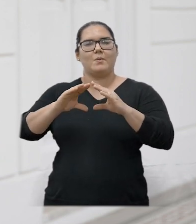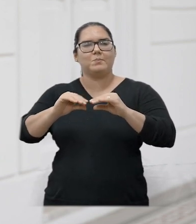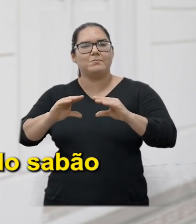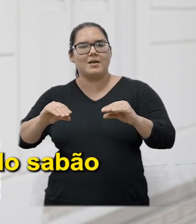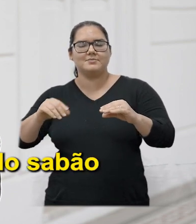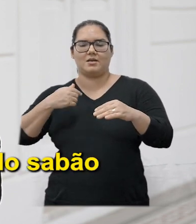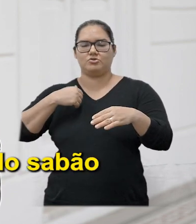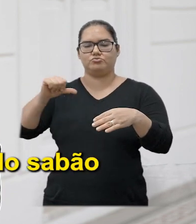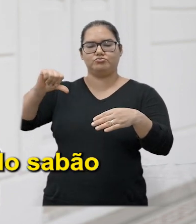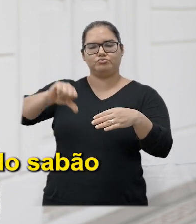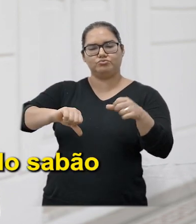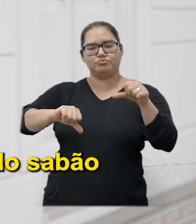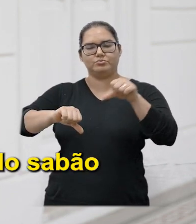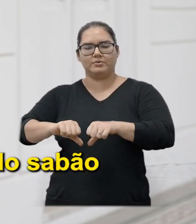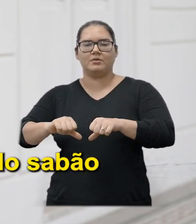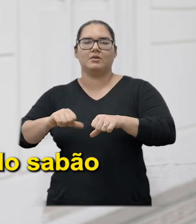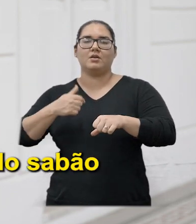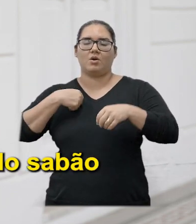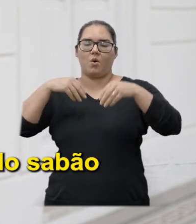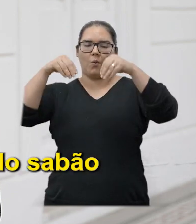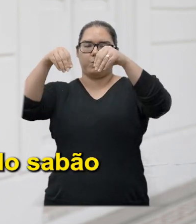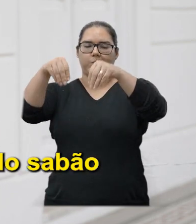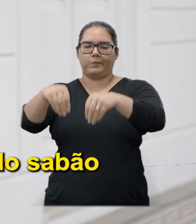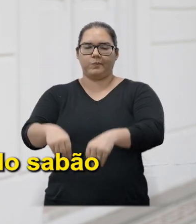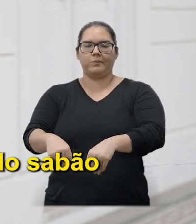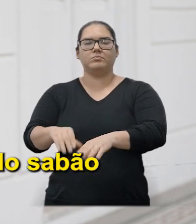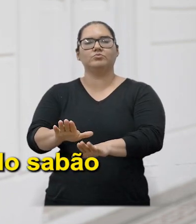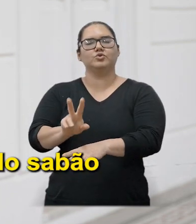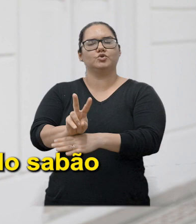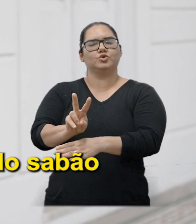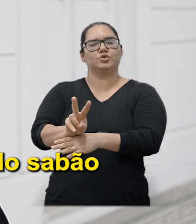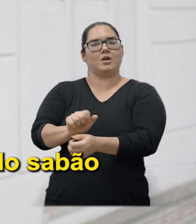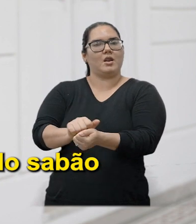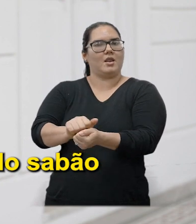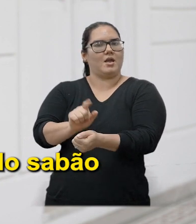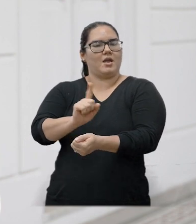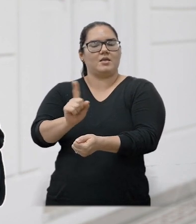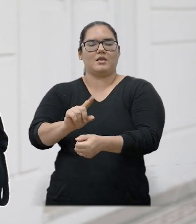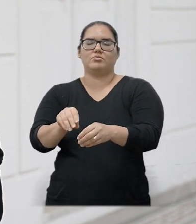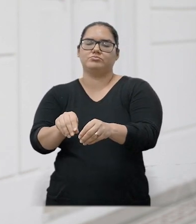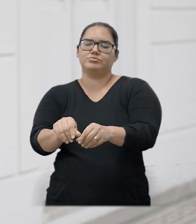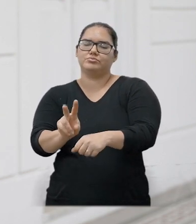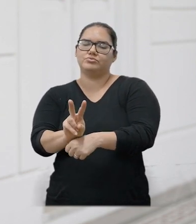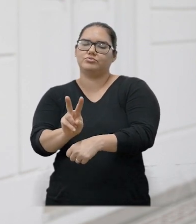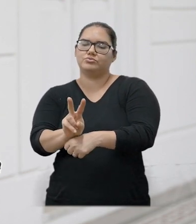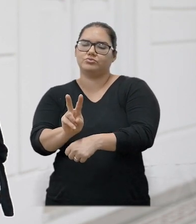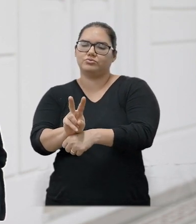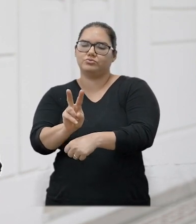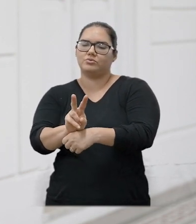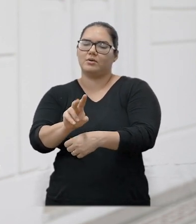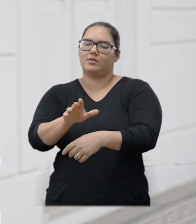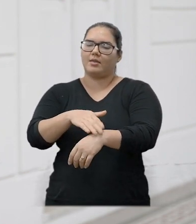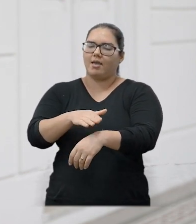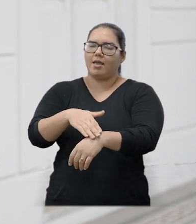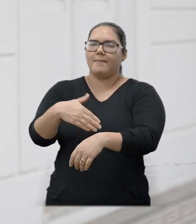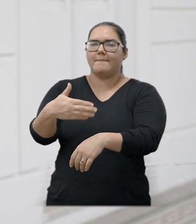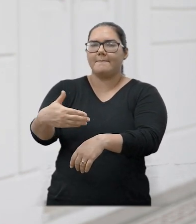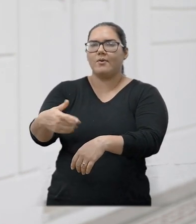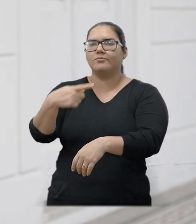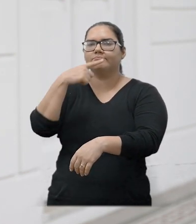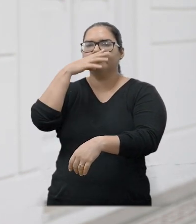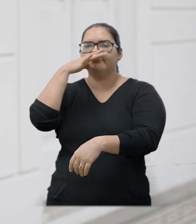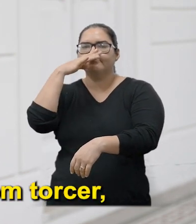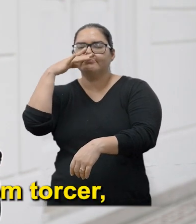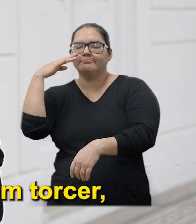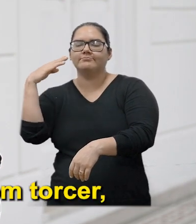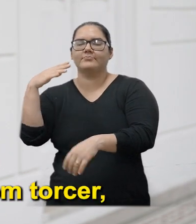Para ela Se impregnar Com os poderes Mágicos Do sabão Em pó E o cheiro Agradável Do amaciante